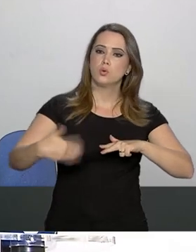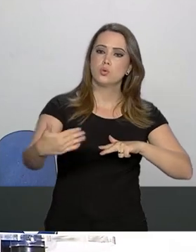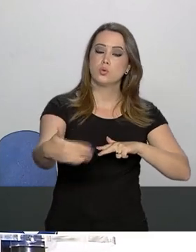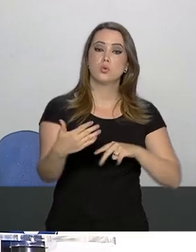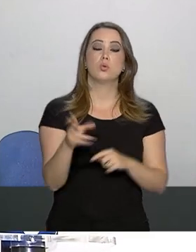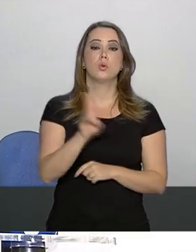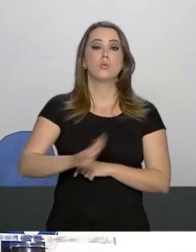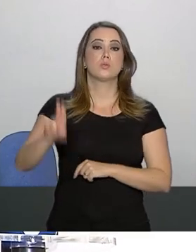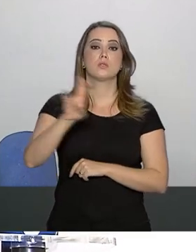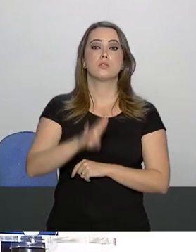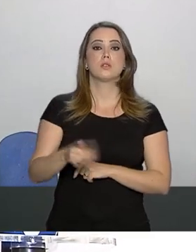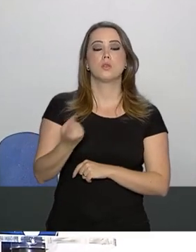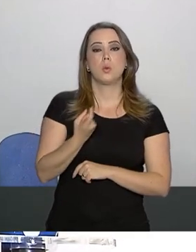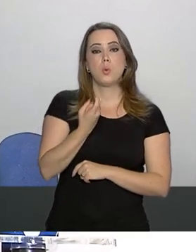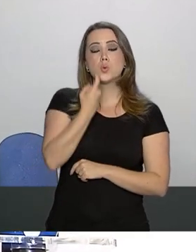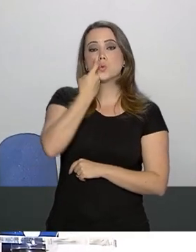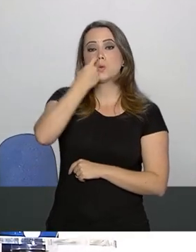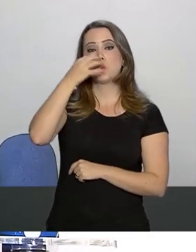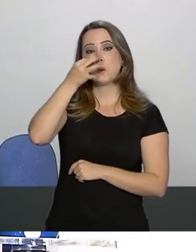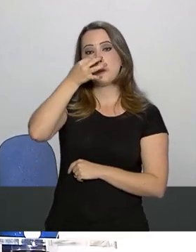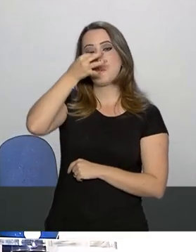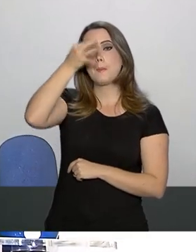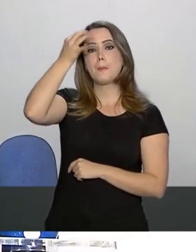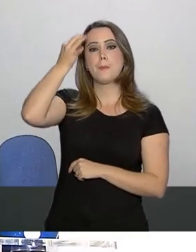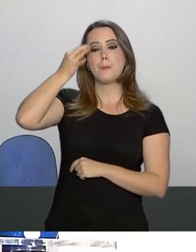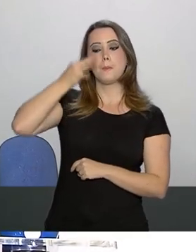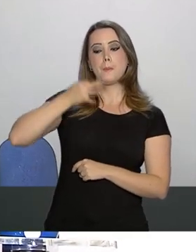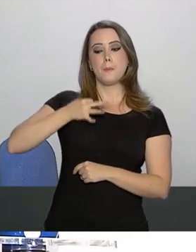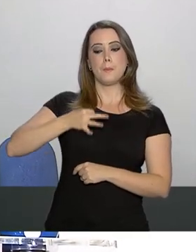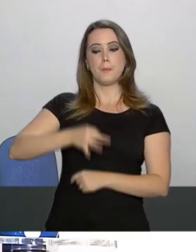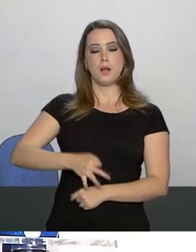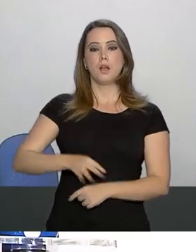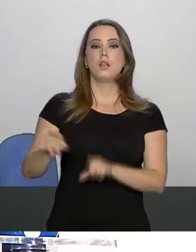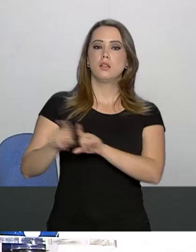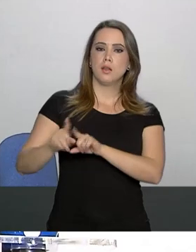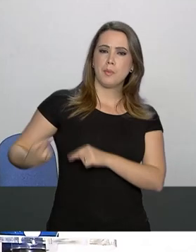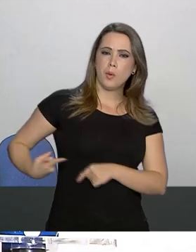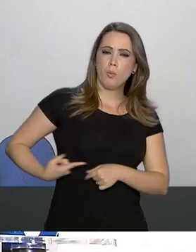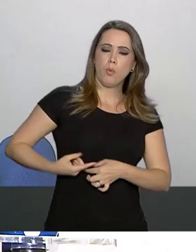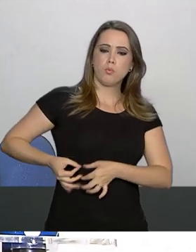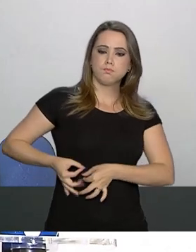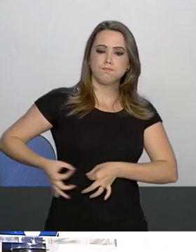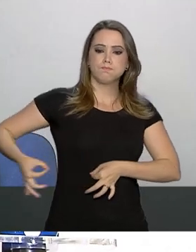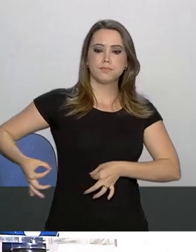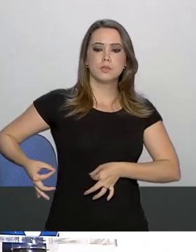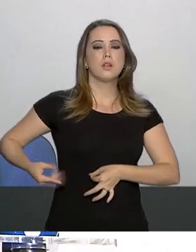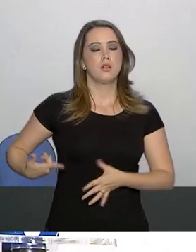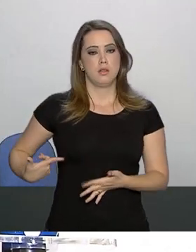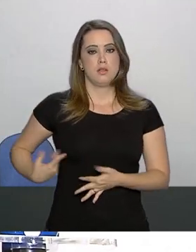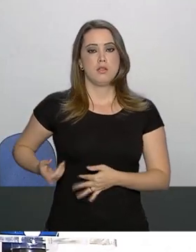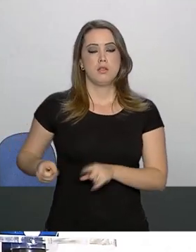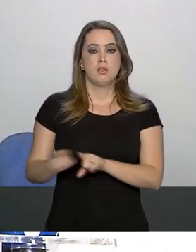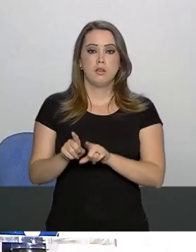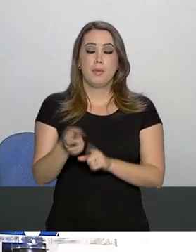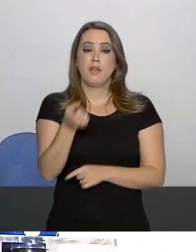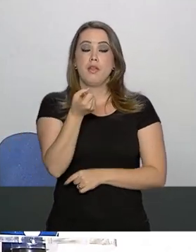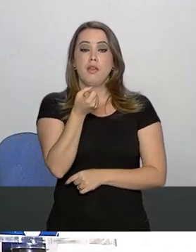sonda nasogástrica, dreno no abdômen e antibióticos por via